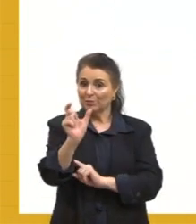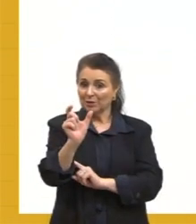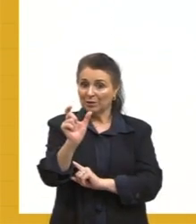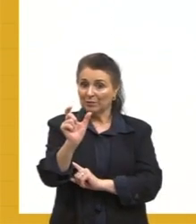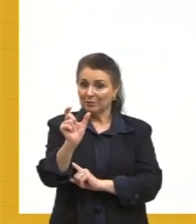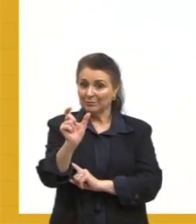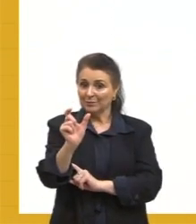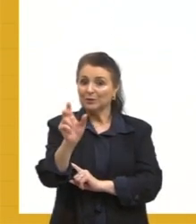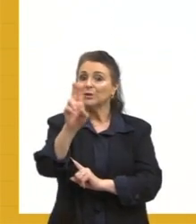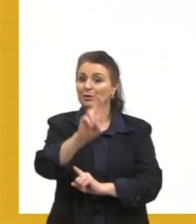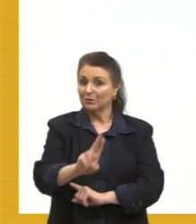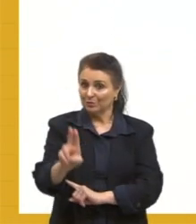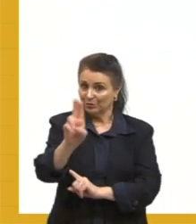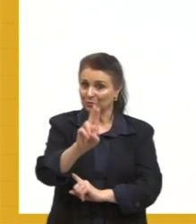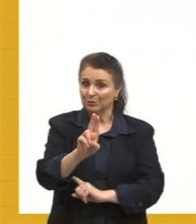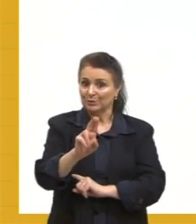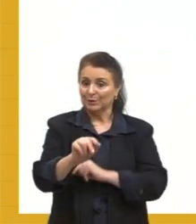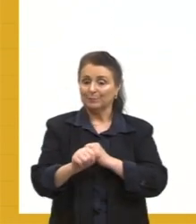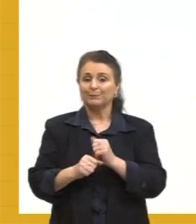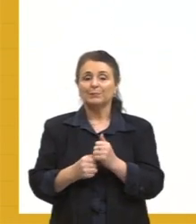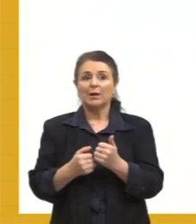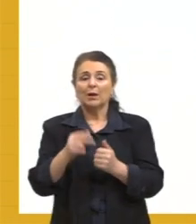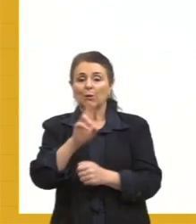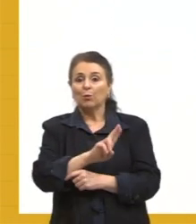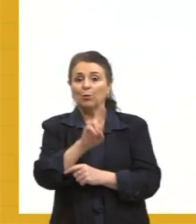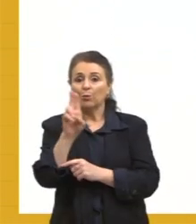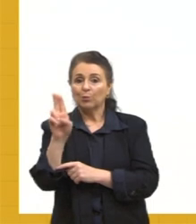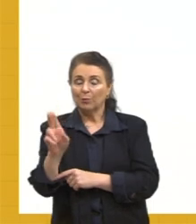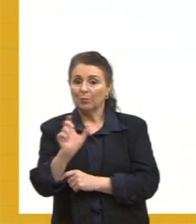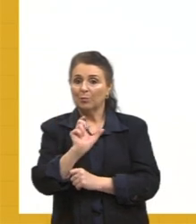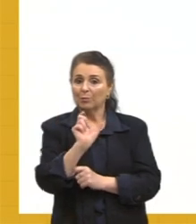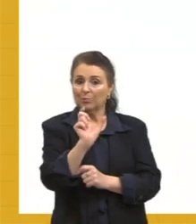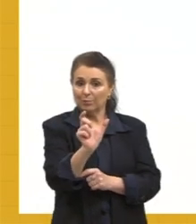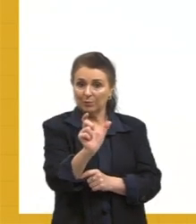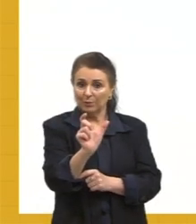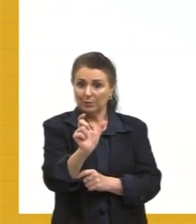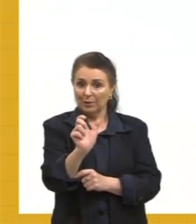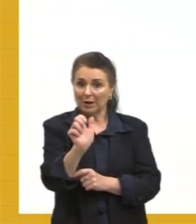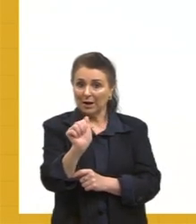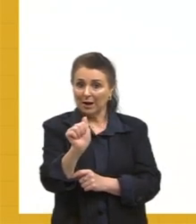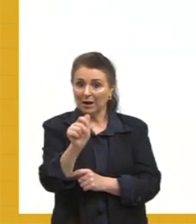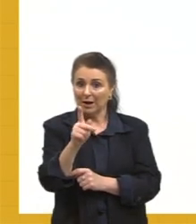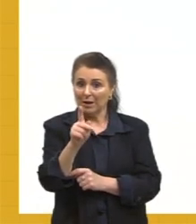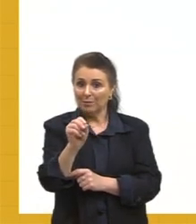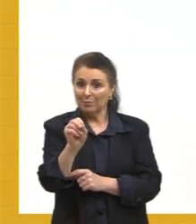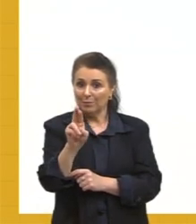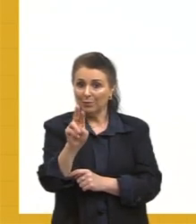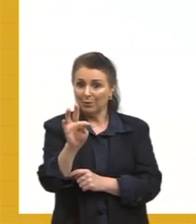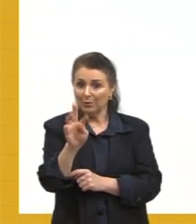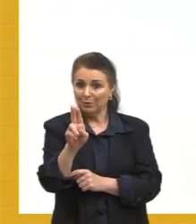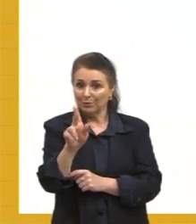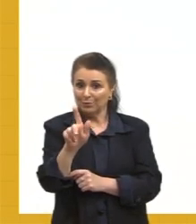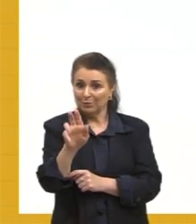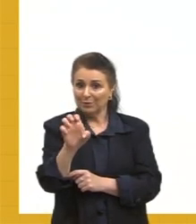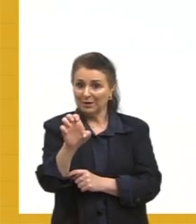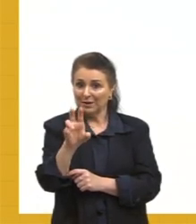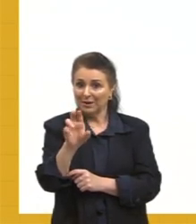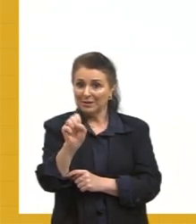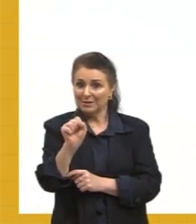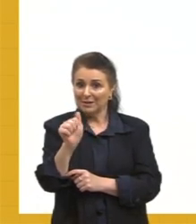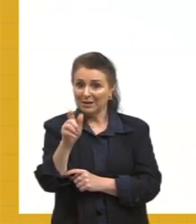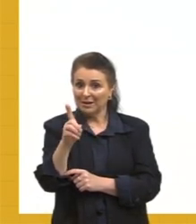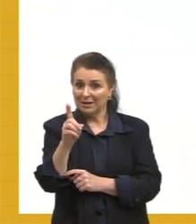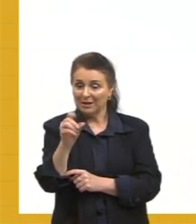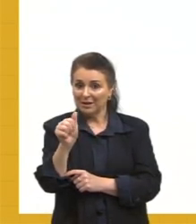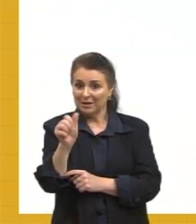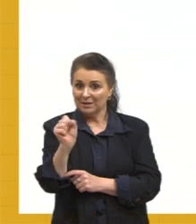importa. O que a gente vai chamar aqui de palavras aportuguesadas, ou seja, são palavras